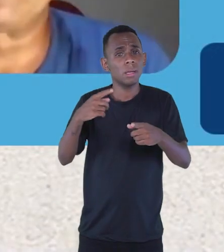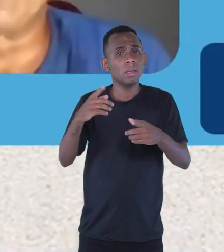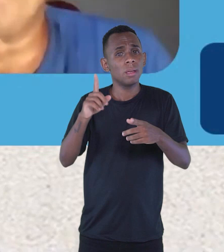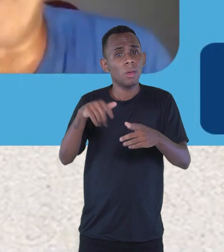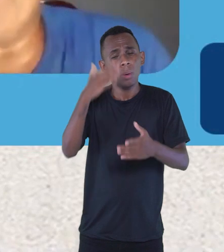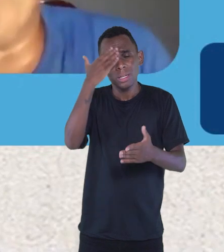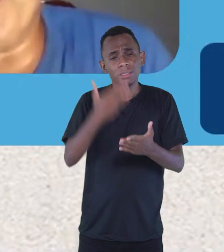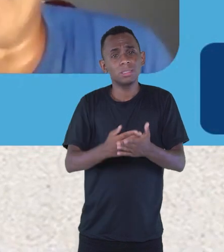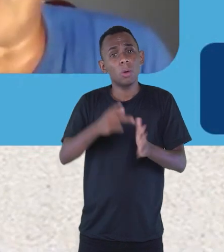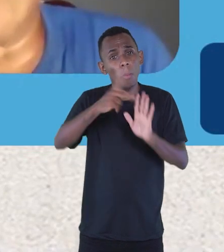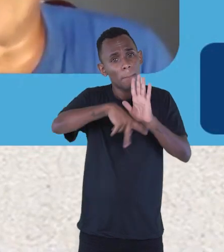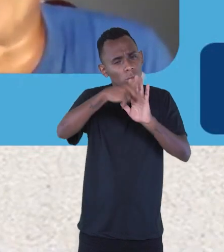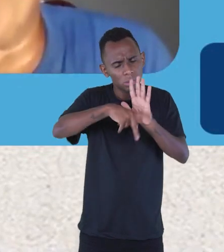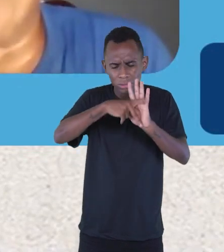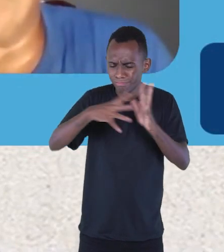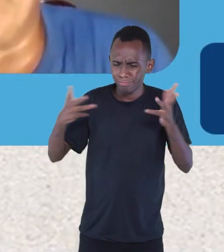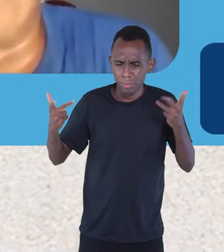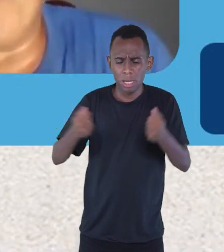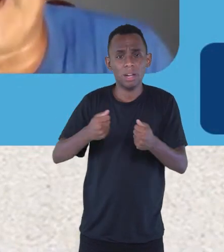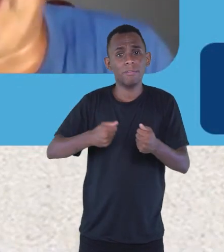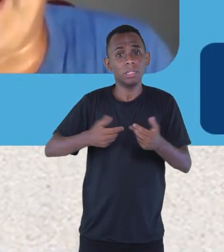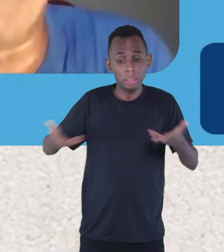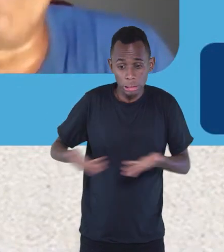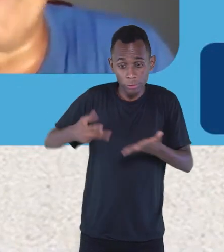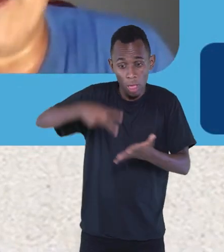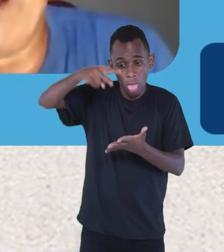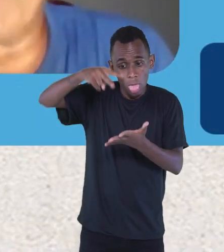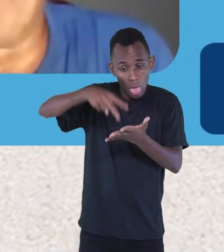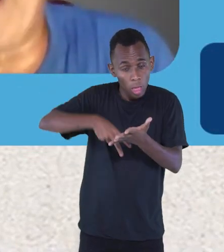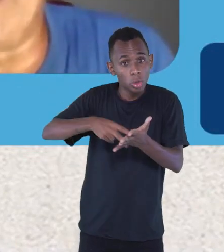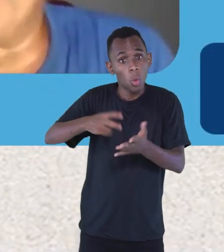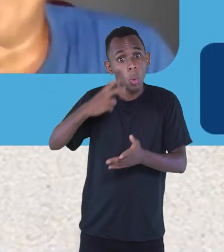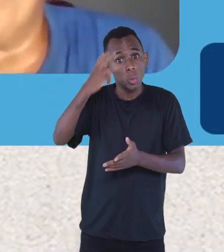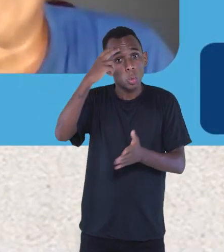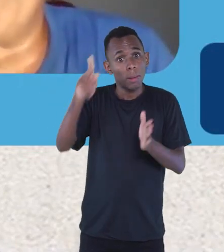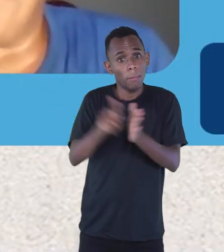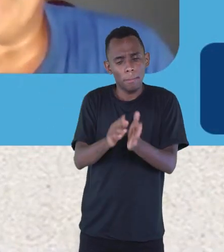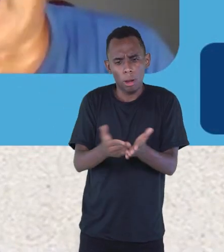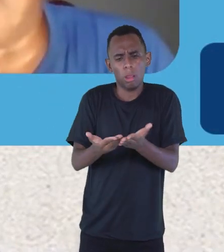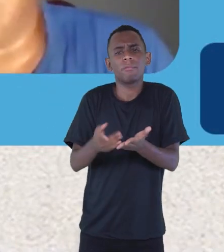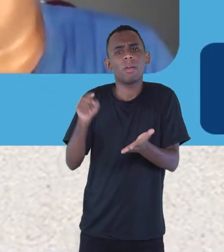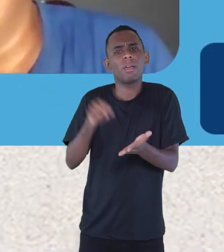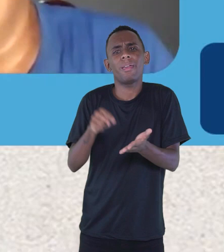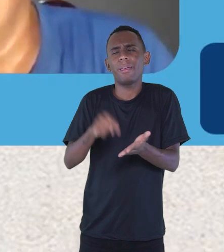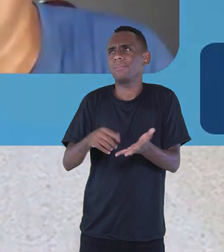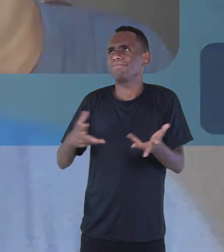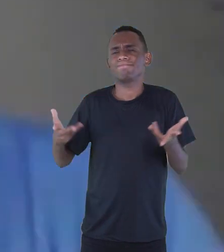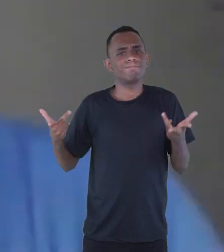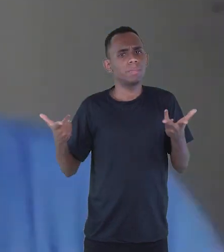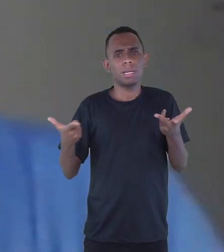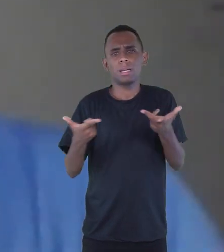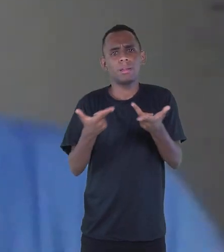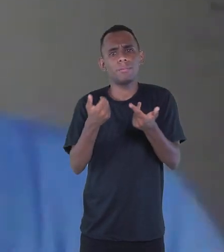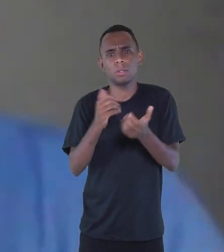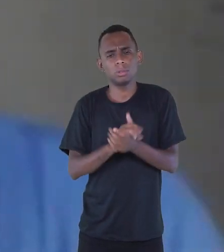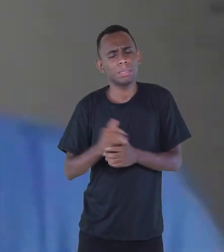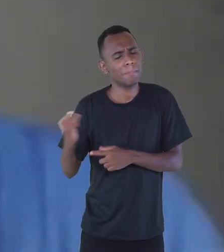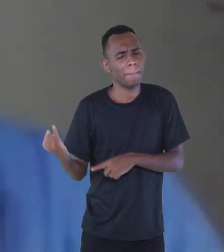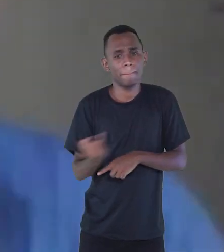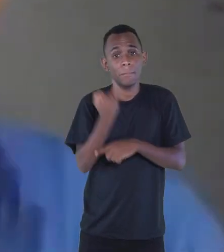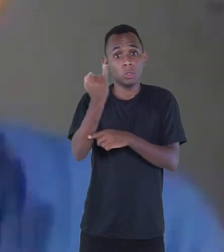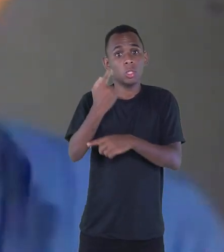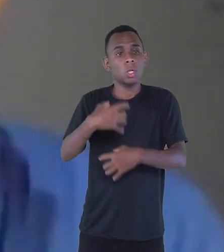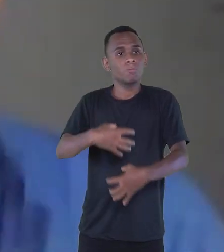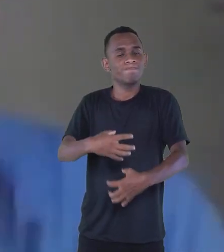porque incentivar o livro, a cultura do livro e da leitura é um trabalho fantástico. Então, me